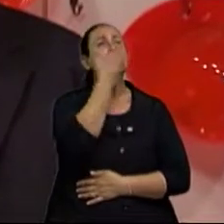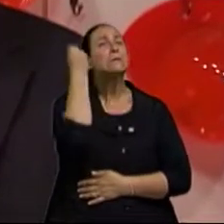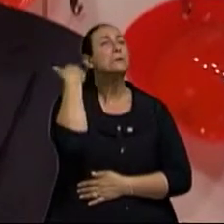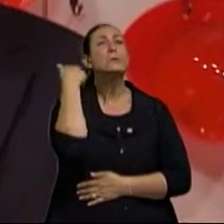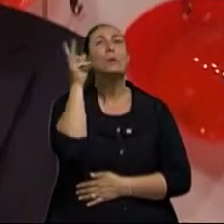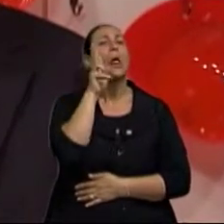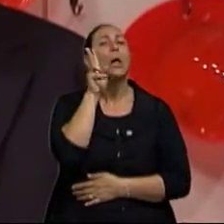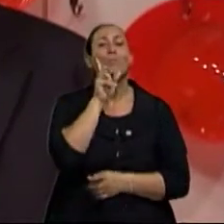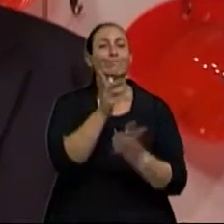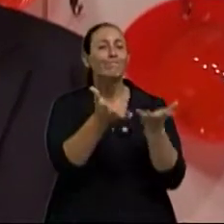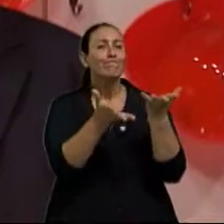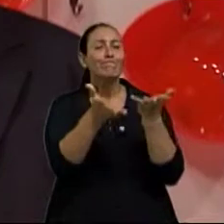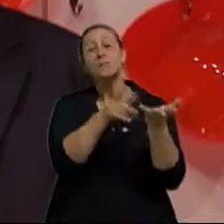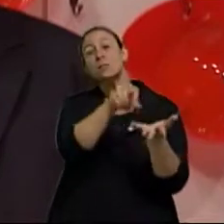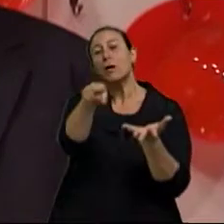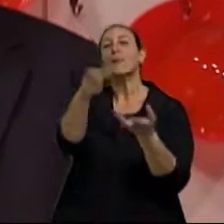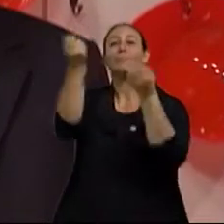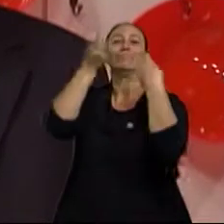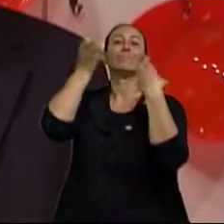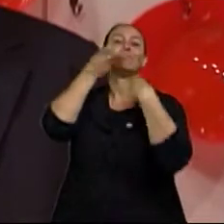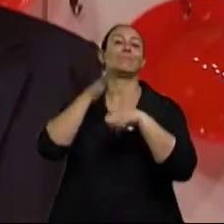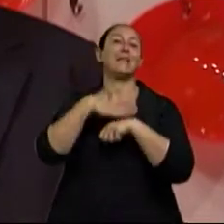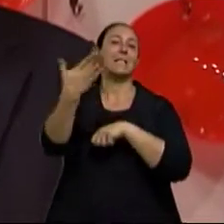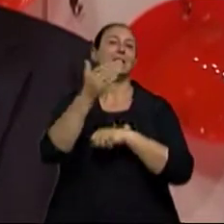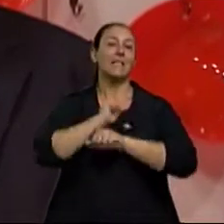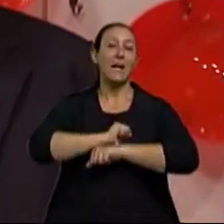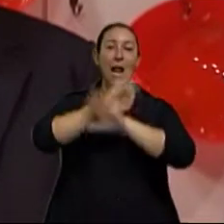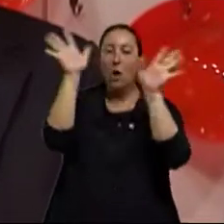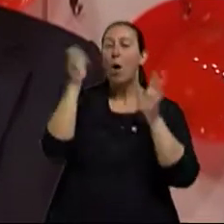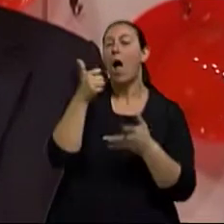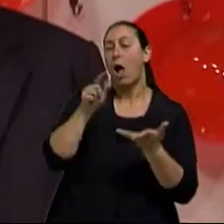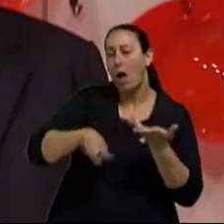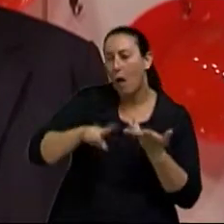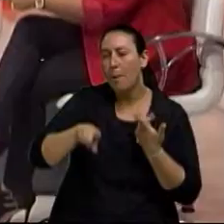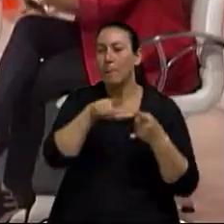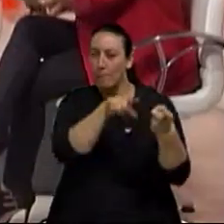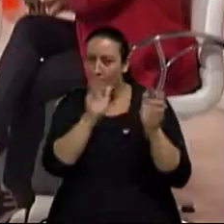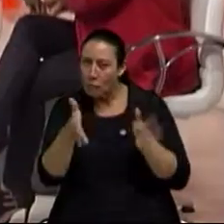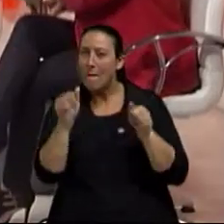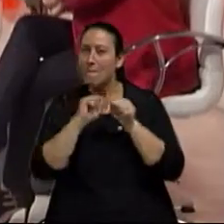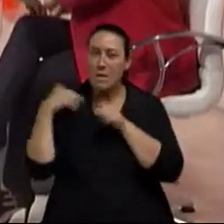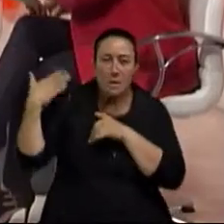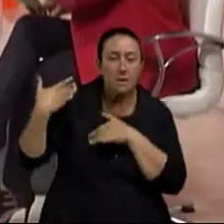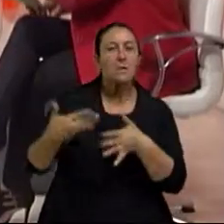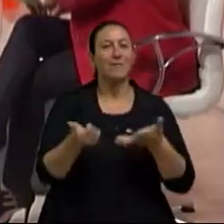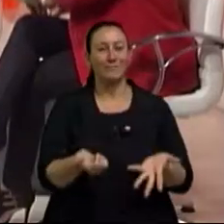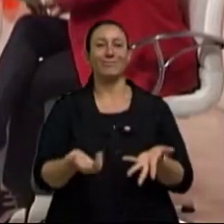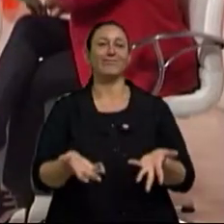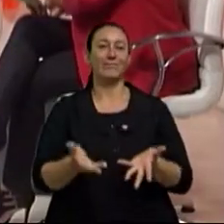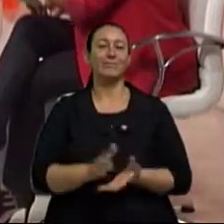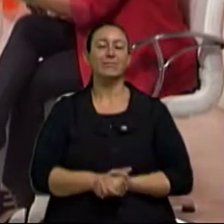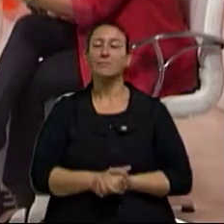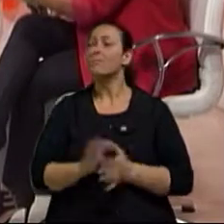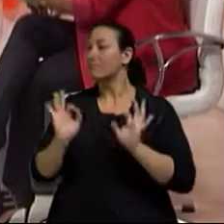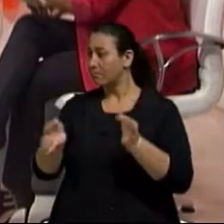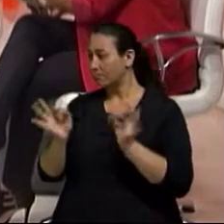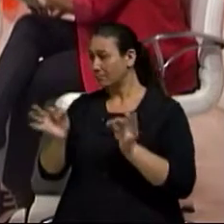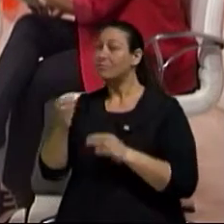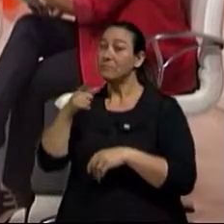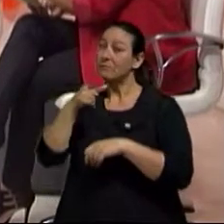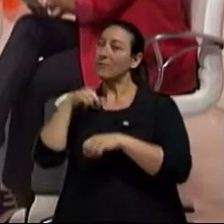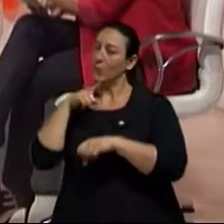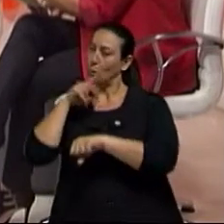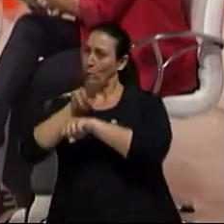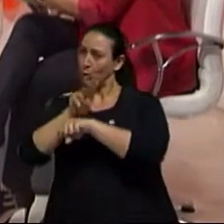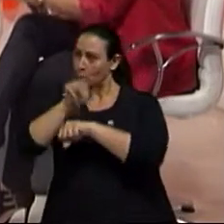problema e manejar também de forma mais adequada possível. Claro, ouvir o cuidador, mas ouvir o idoso, porque